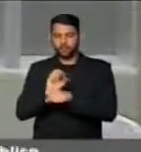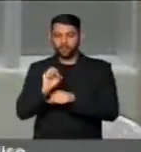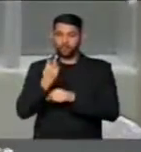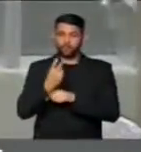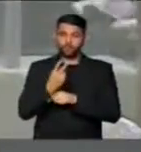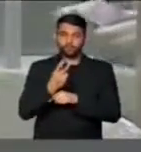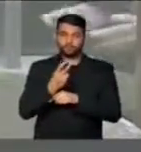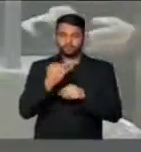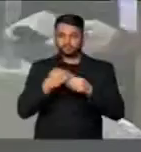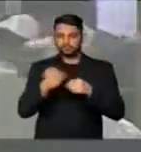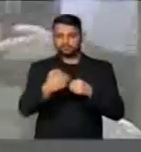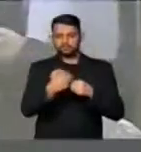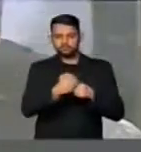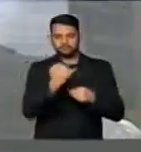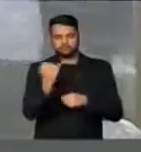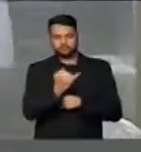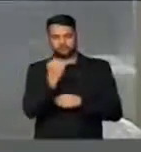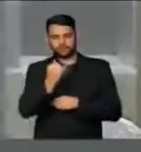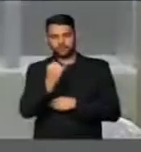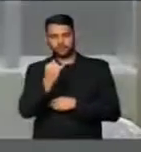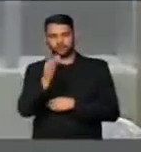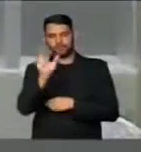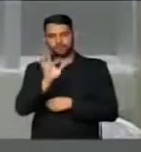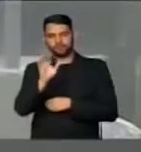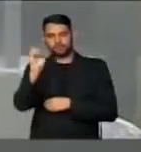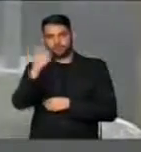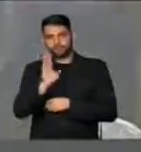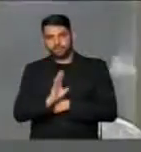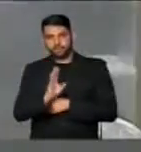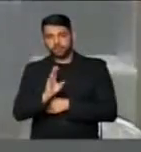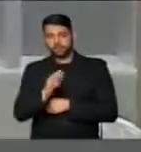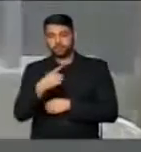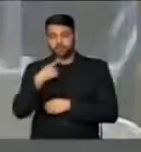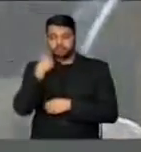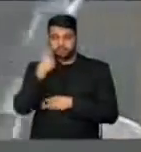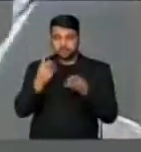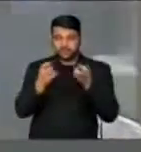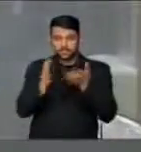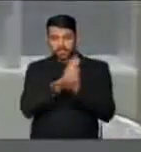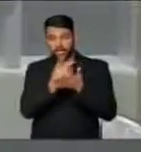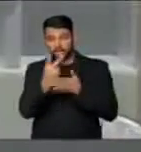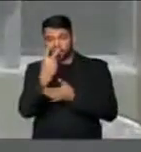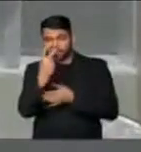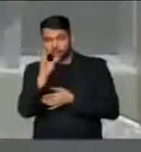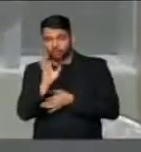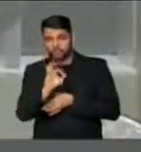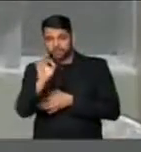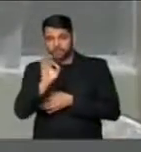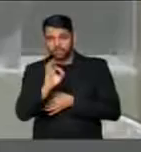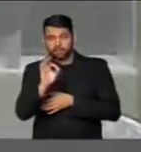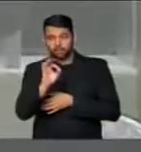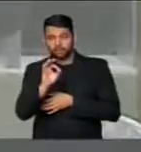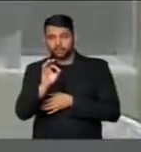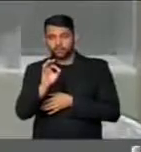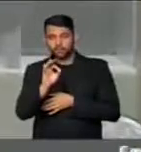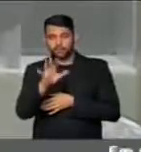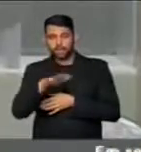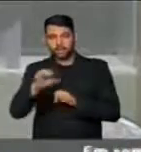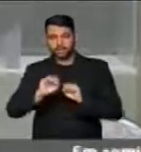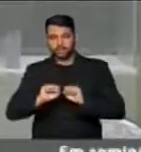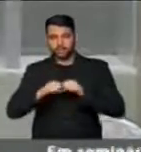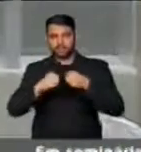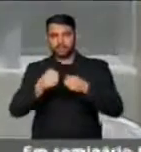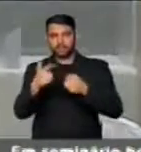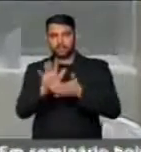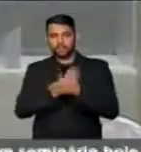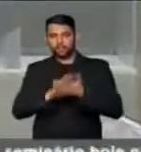município importante da Federação Brasileira, vamos ver que em torno de dois terços da força de trabalho não